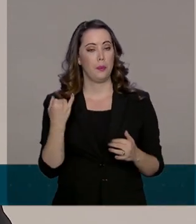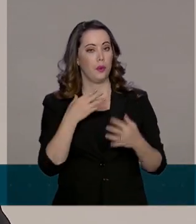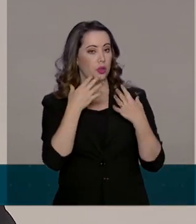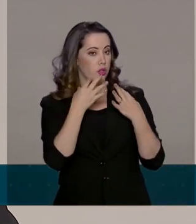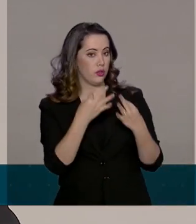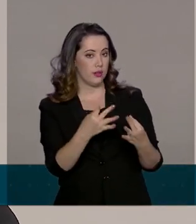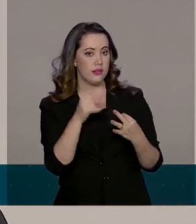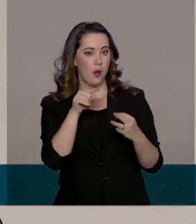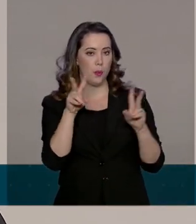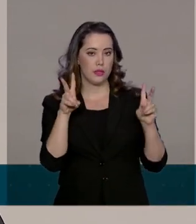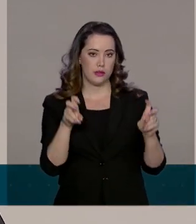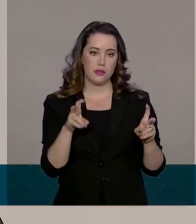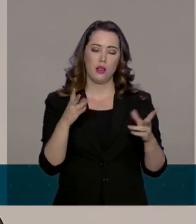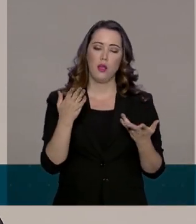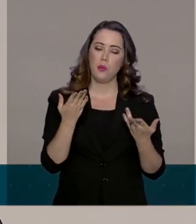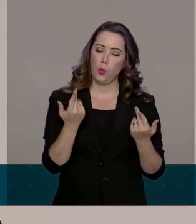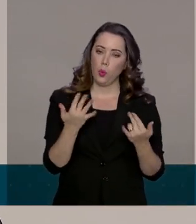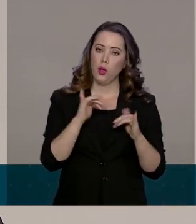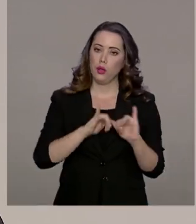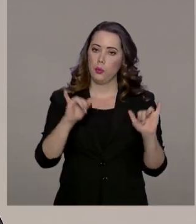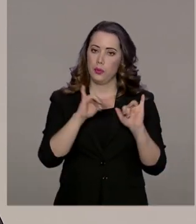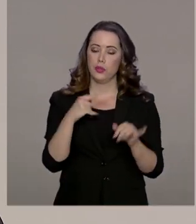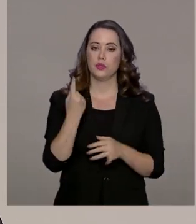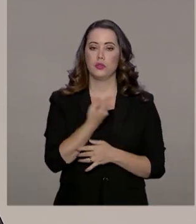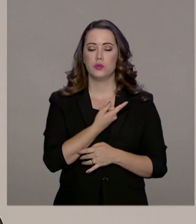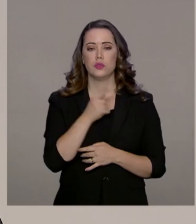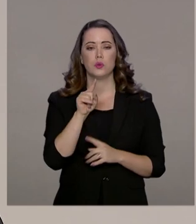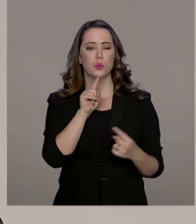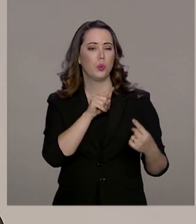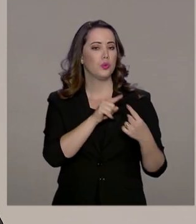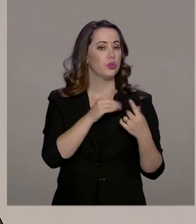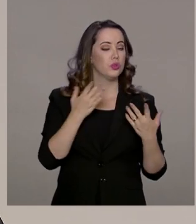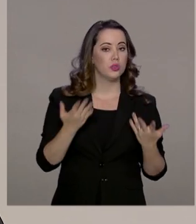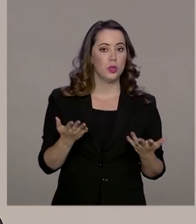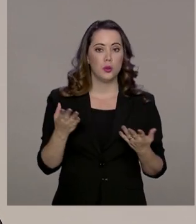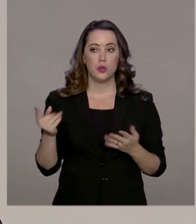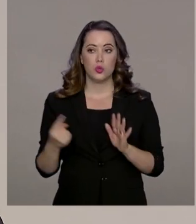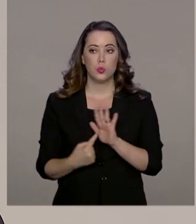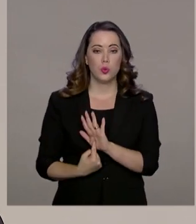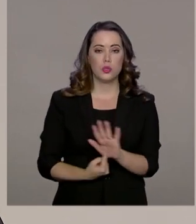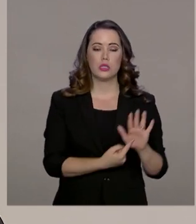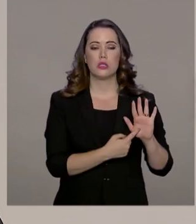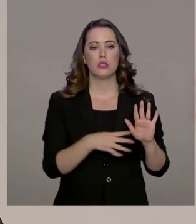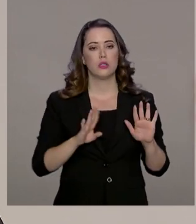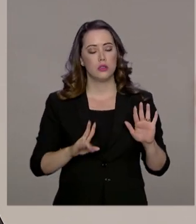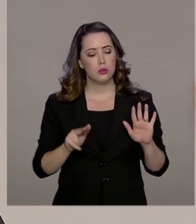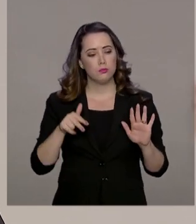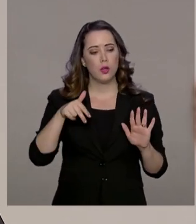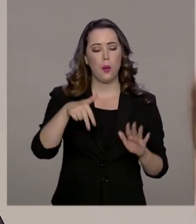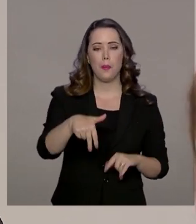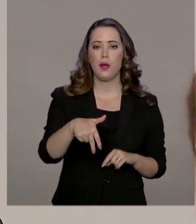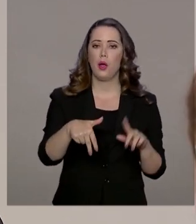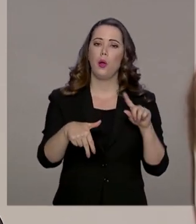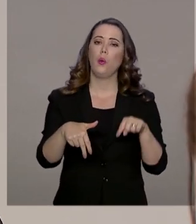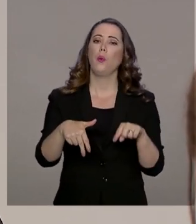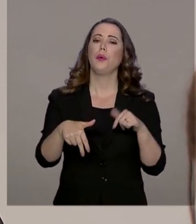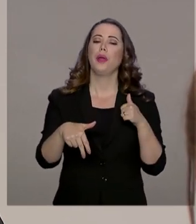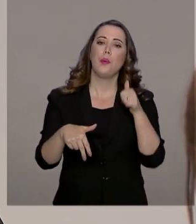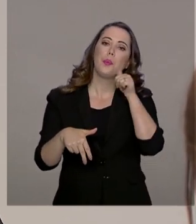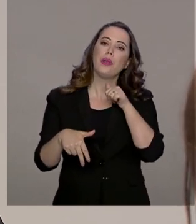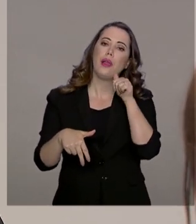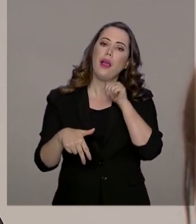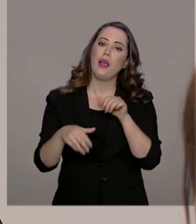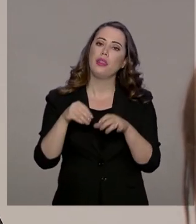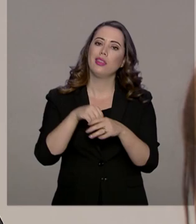através de uma campanha como a que nós fizemos agora, tem muito esse objetivo, né? De trazer aí todo o protagonismo da mulher